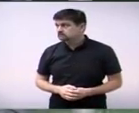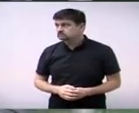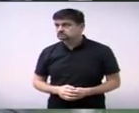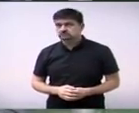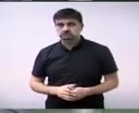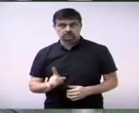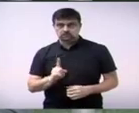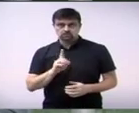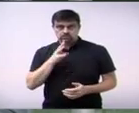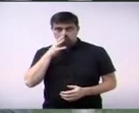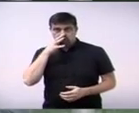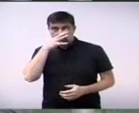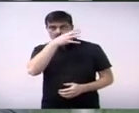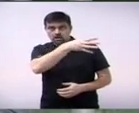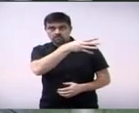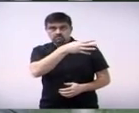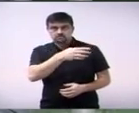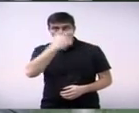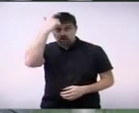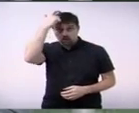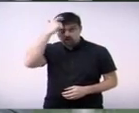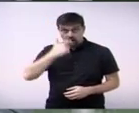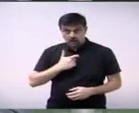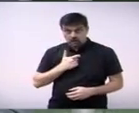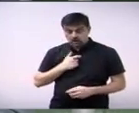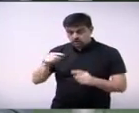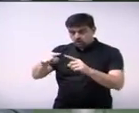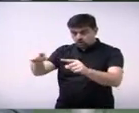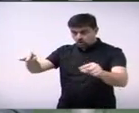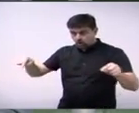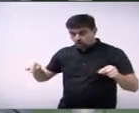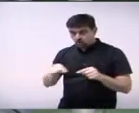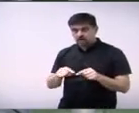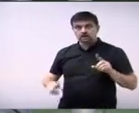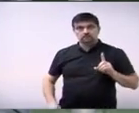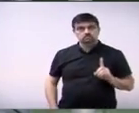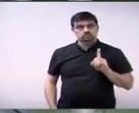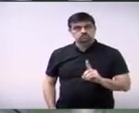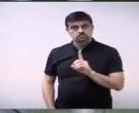suspeita aqui, mas eu estive no local hoje e vi